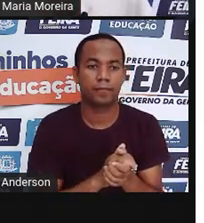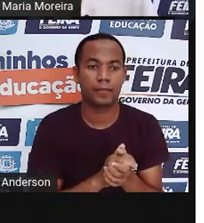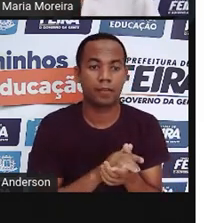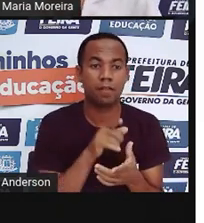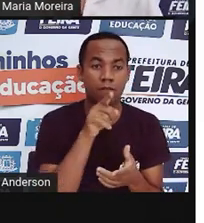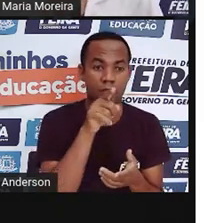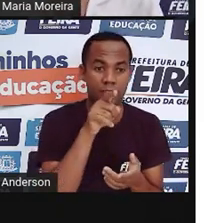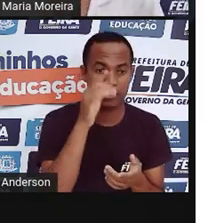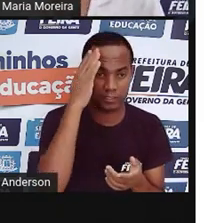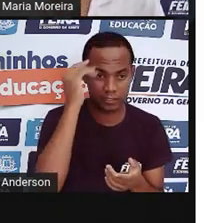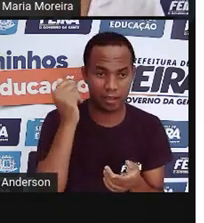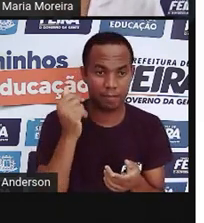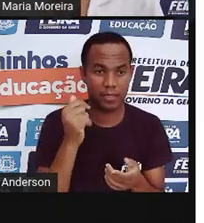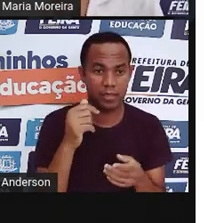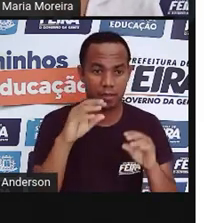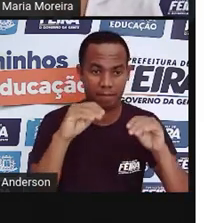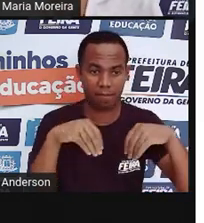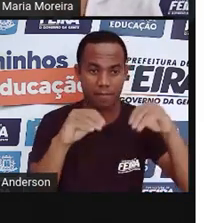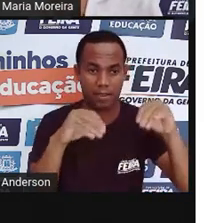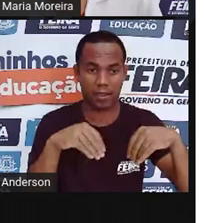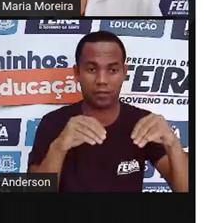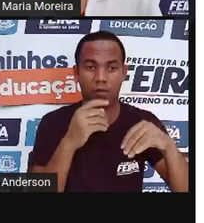sabia que o plástico vem do petróleo?